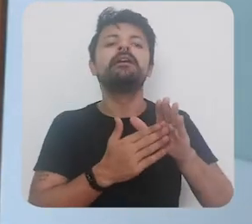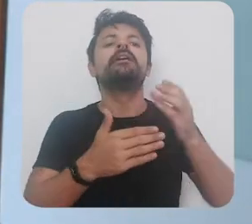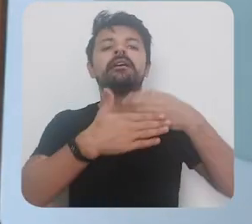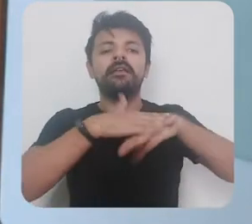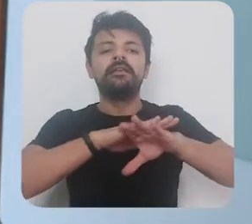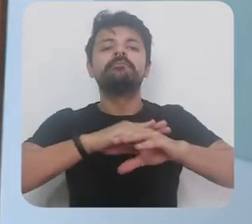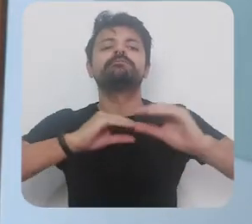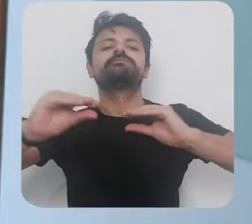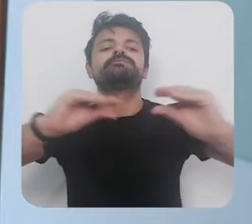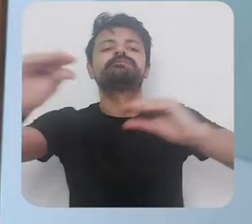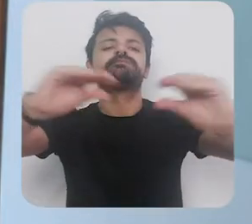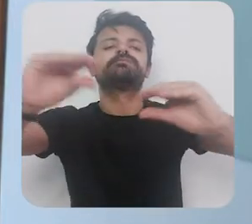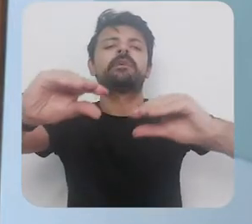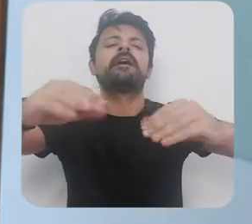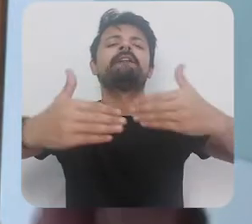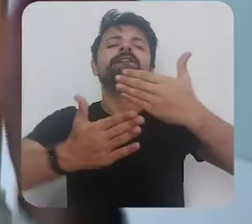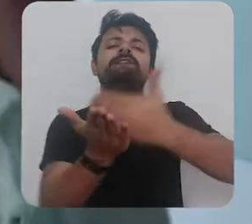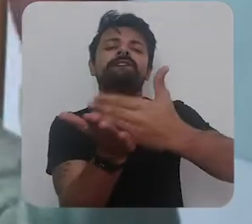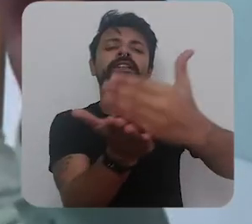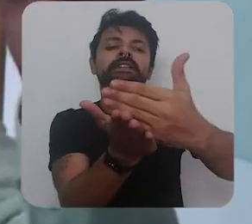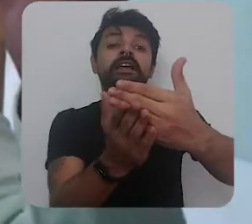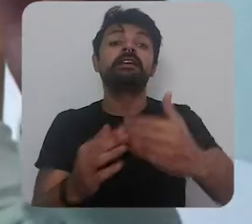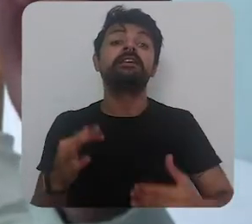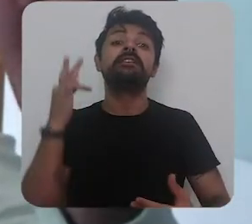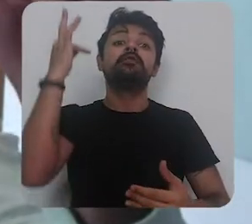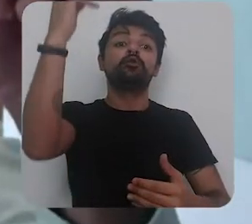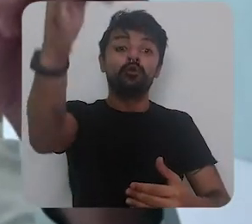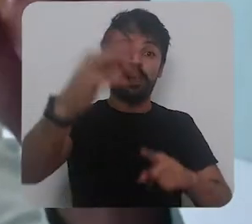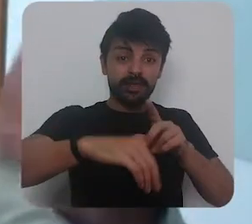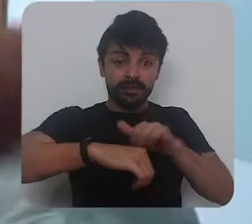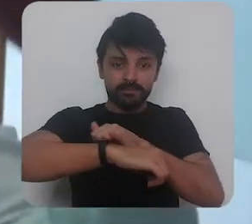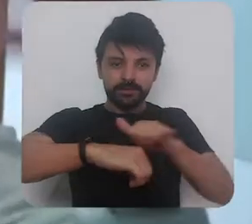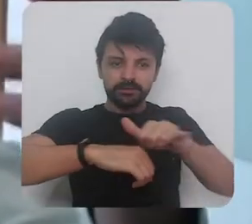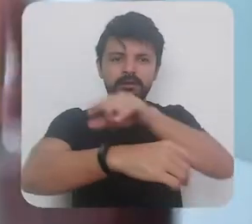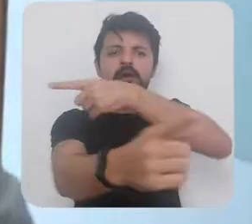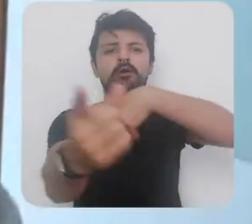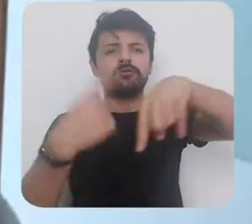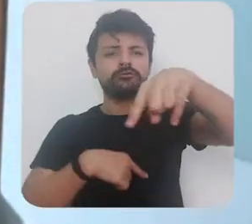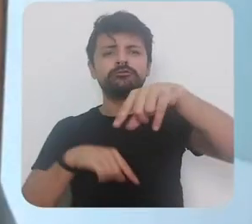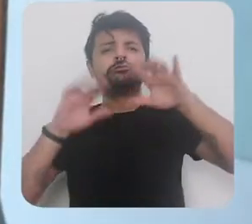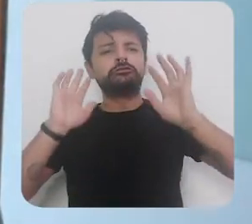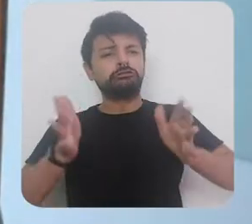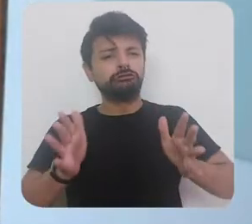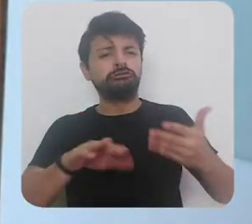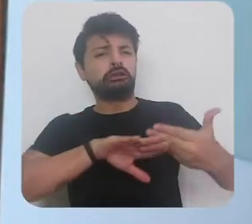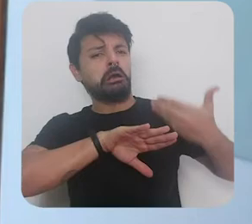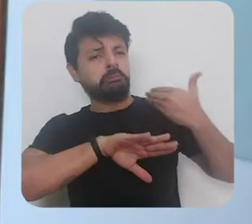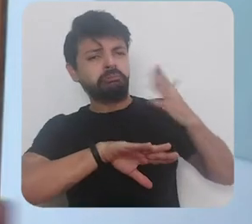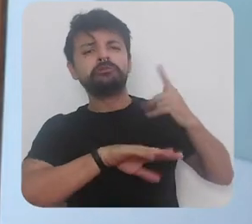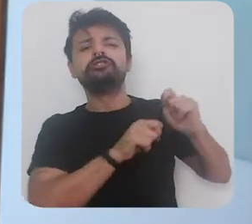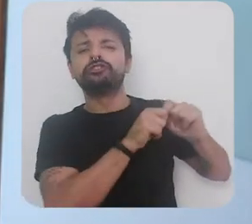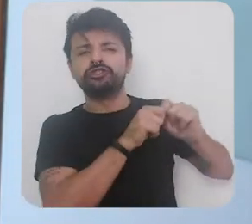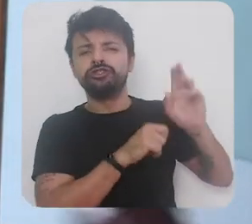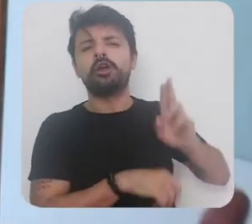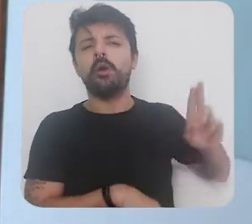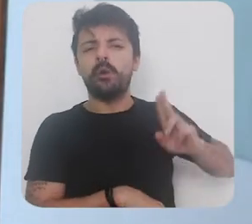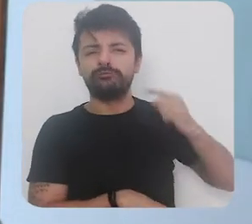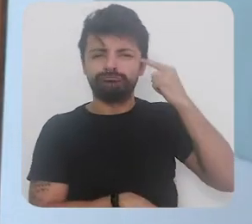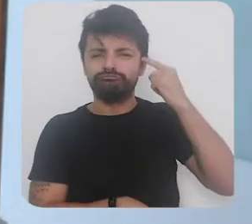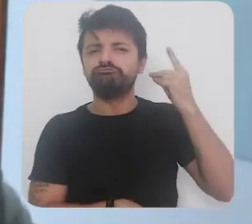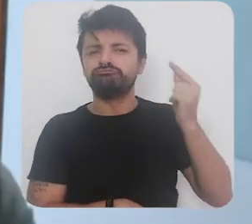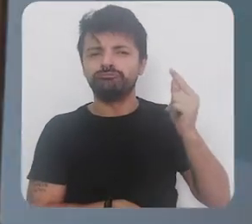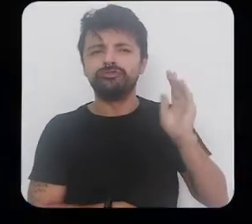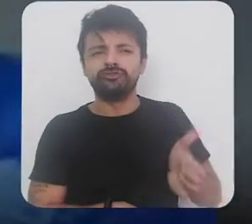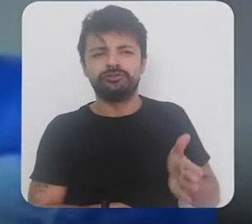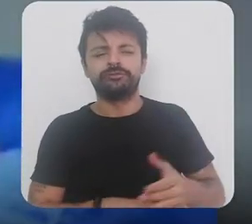financiar isso com moeda e colher lá na frente os frutos do uso intensivo desses mecanismos que já foram explorados intensamente no